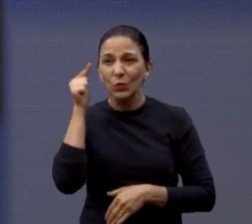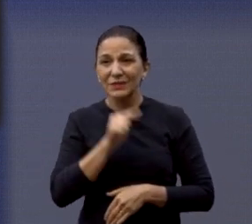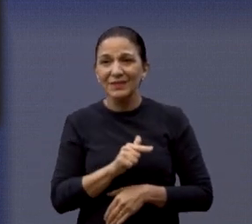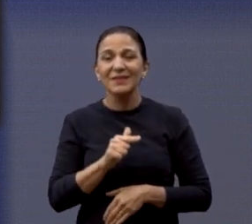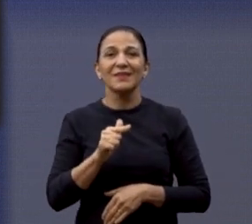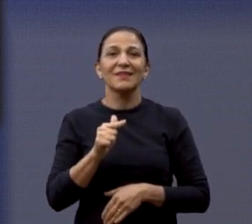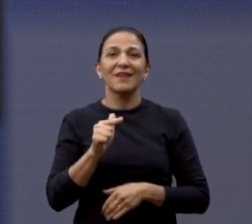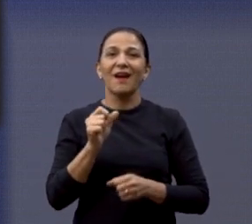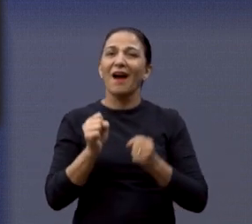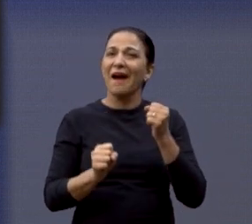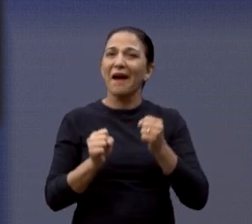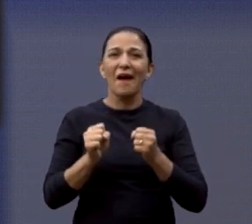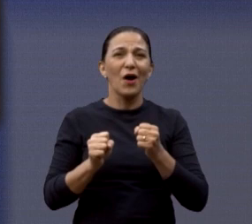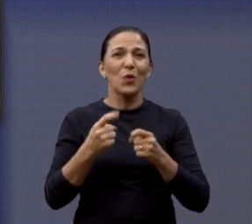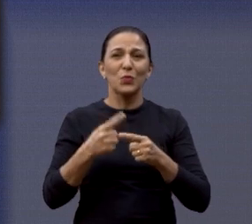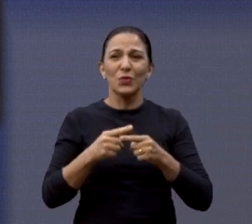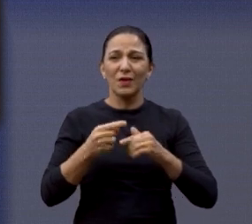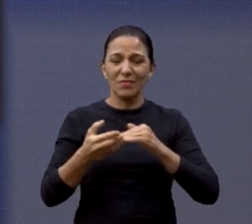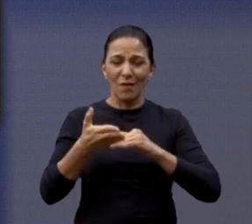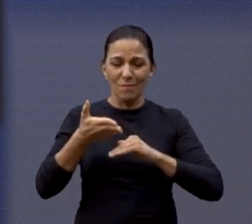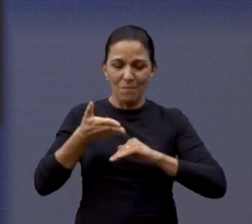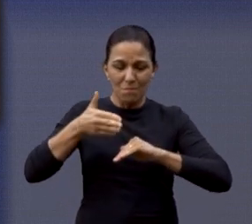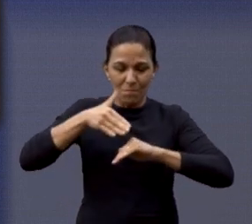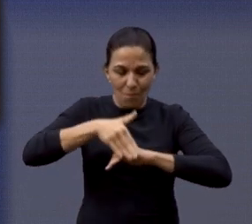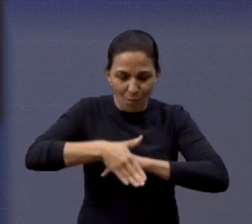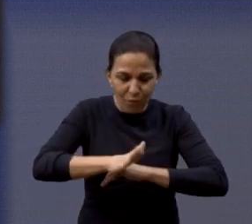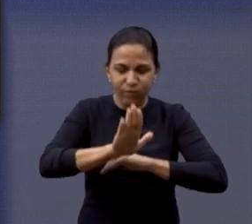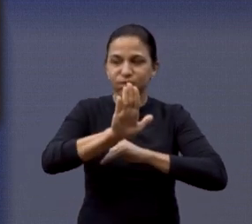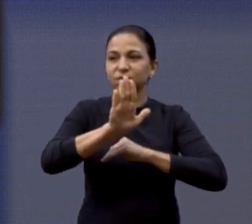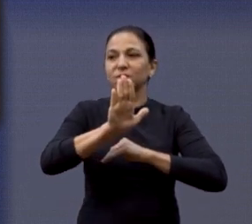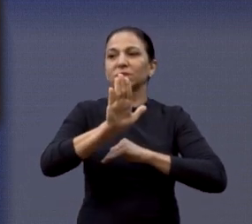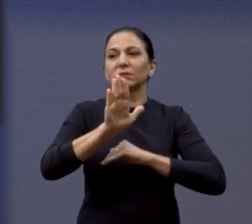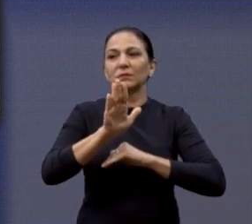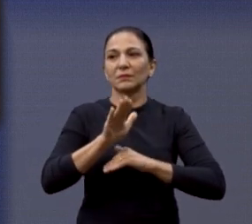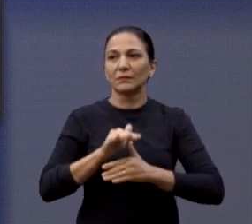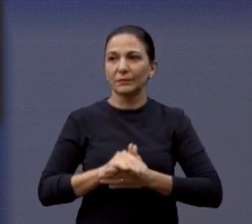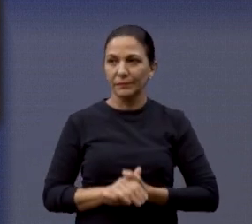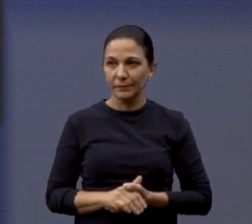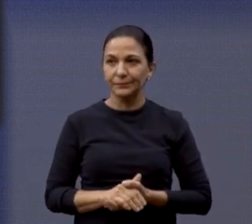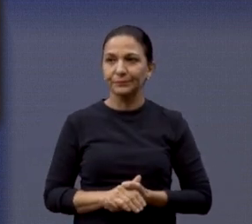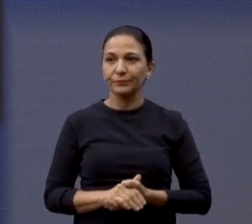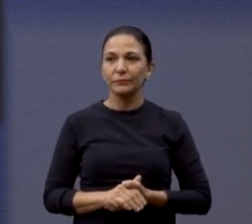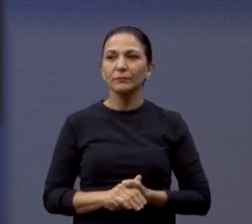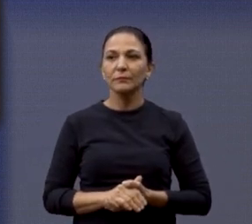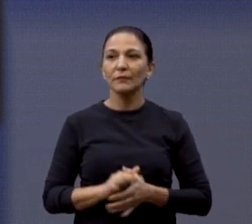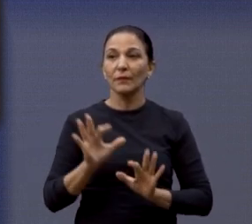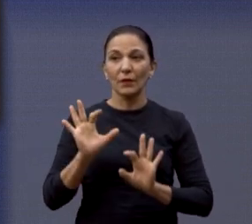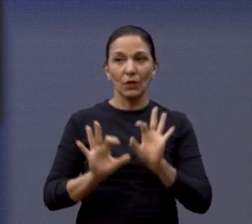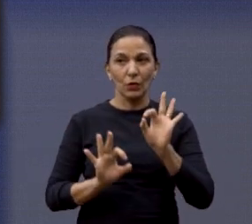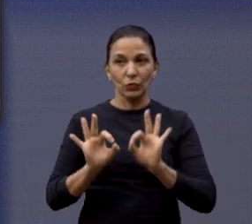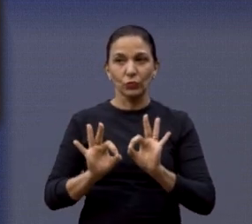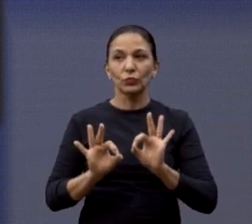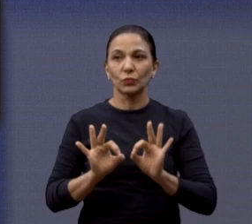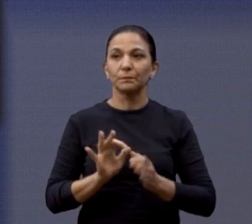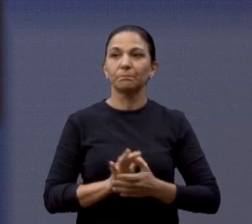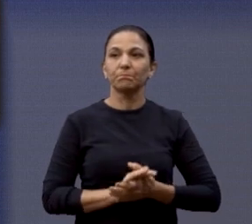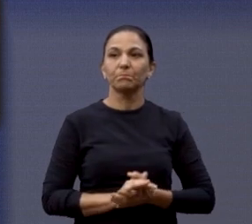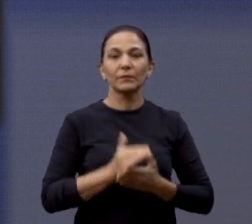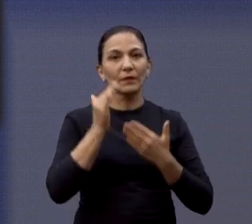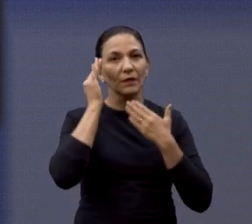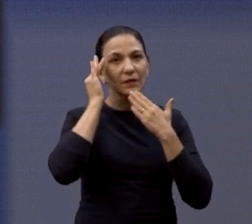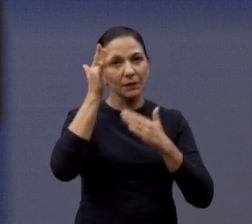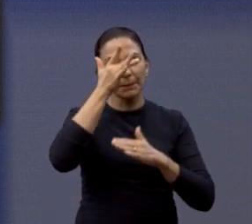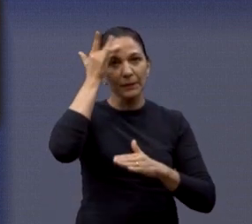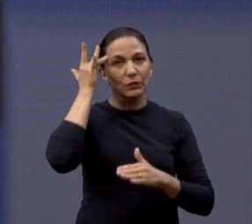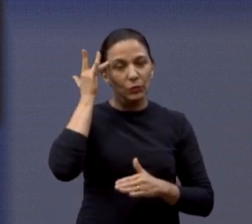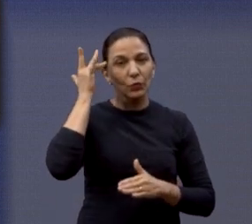dele. Conversamos lá com o Fernando, no dia seguinte já foi feito o reparo. Agradecer a todo o